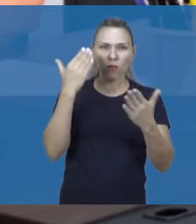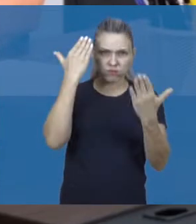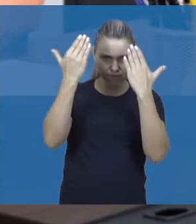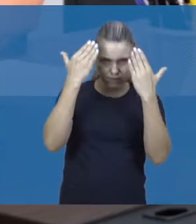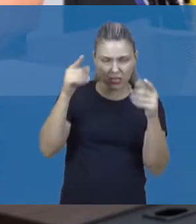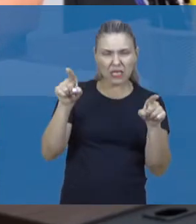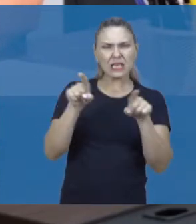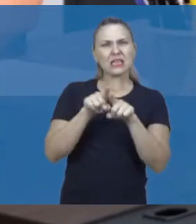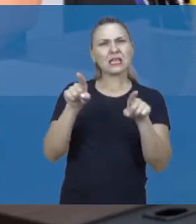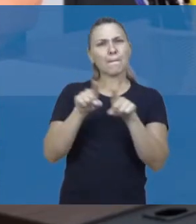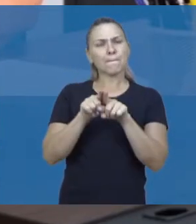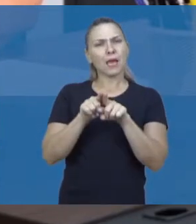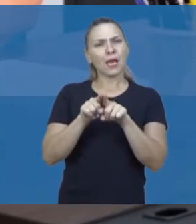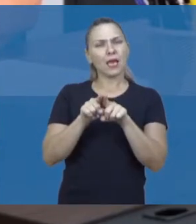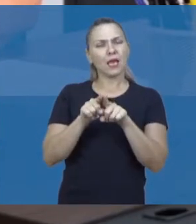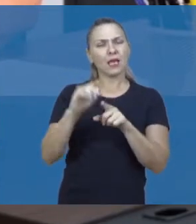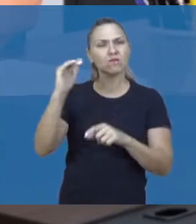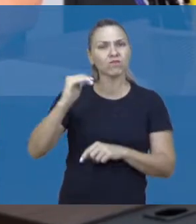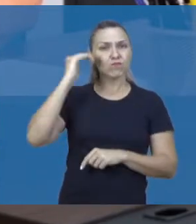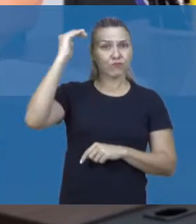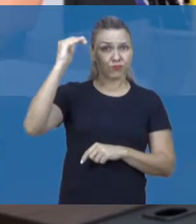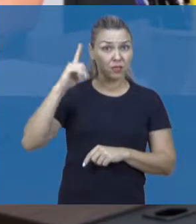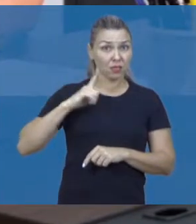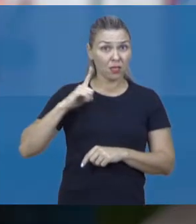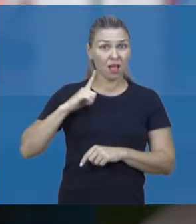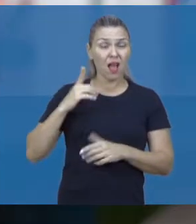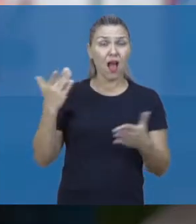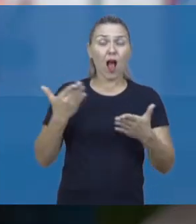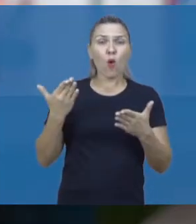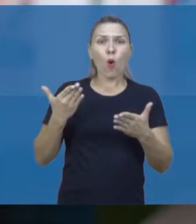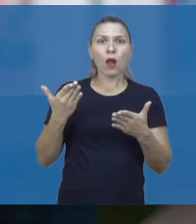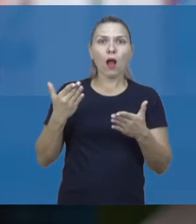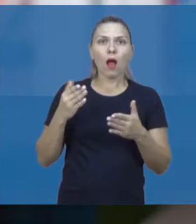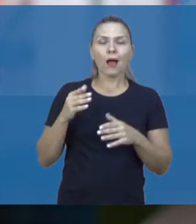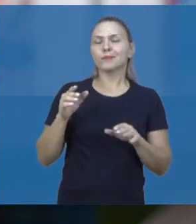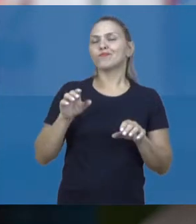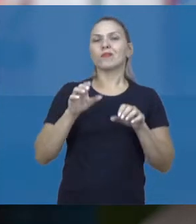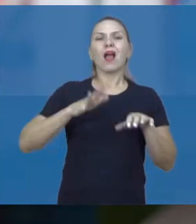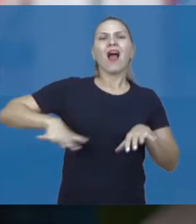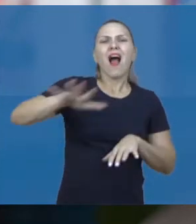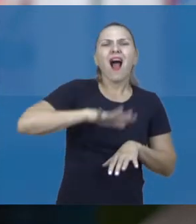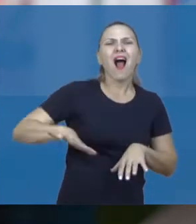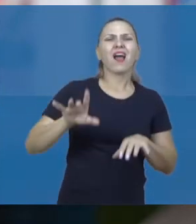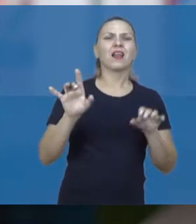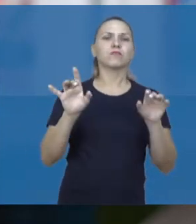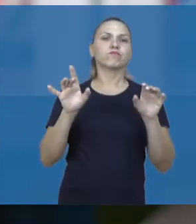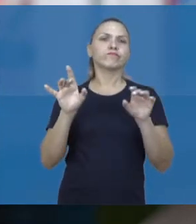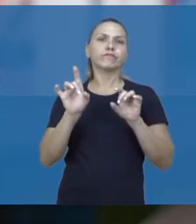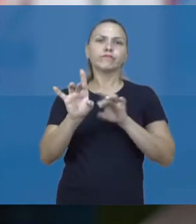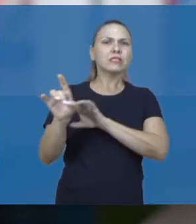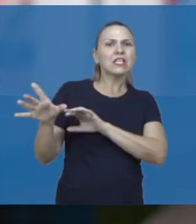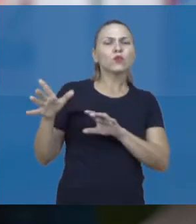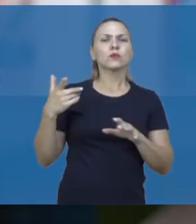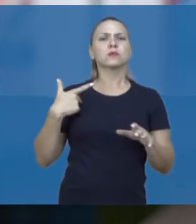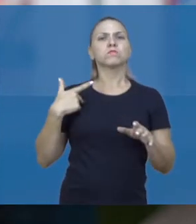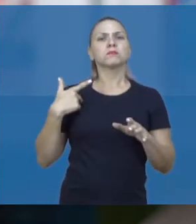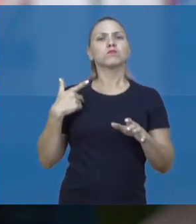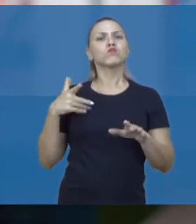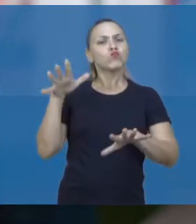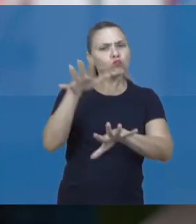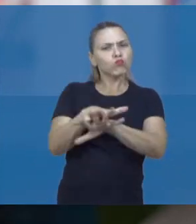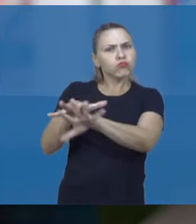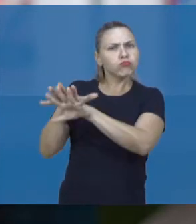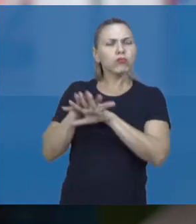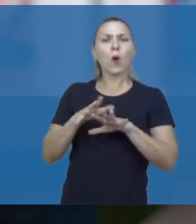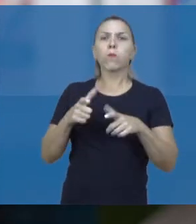autabilidade e superdotação, nas redes comuns de ensino. Hoje a gente tem mais crianças e jovens e adolescentes desse